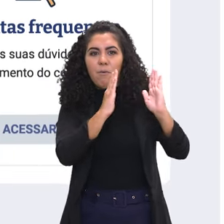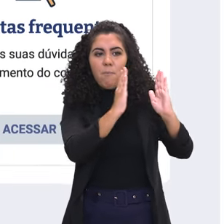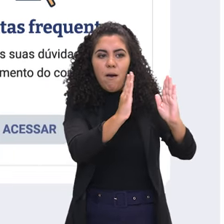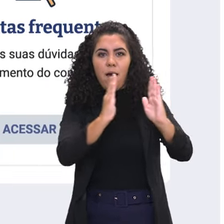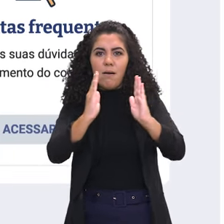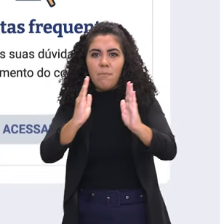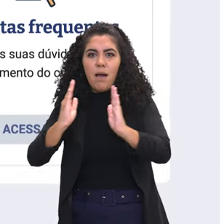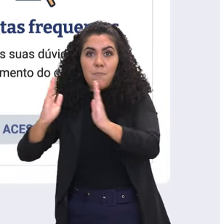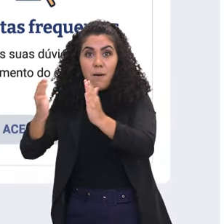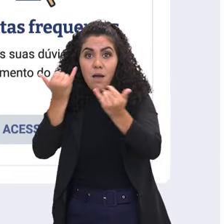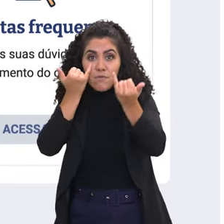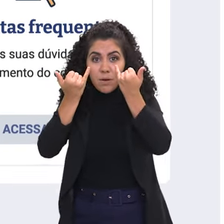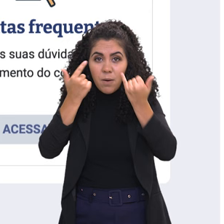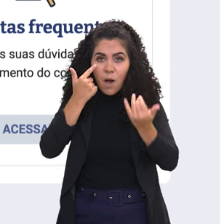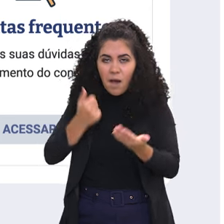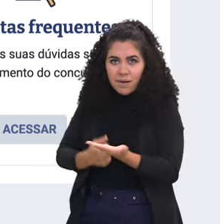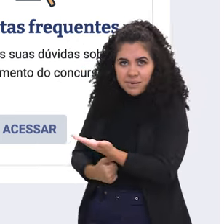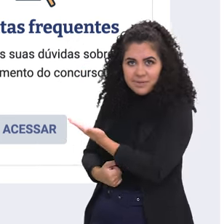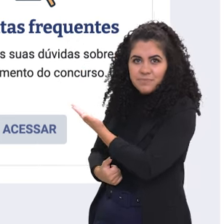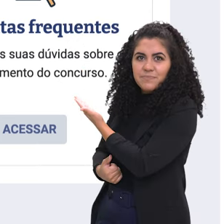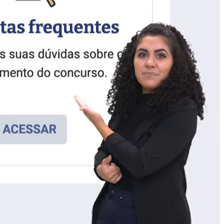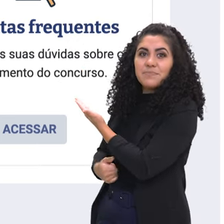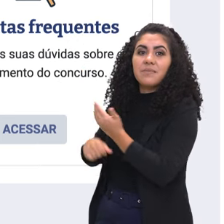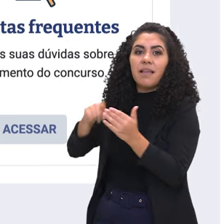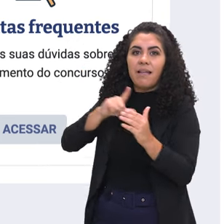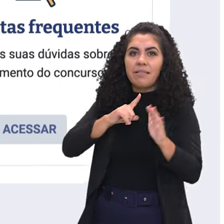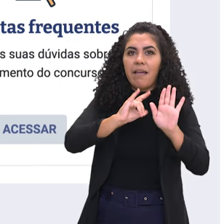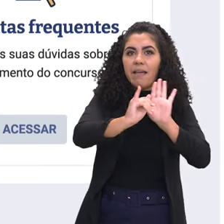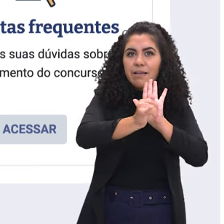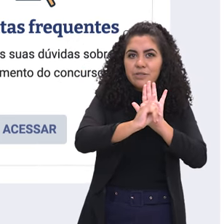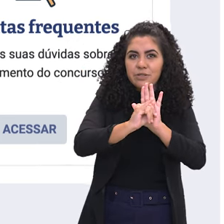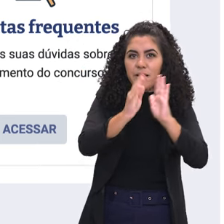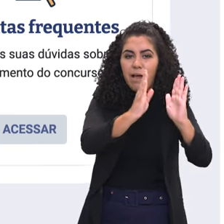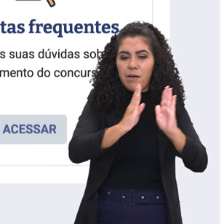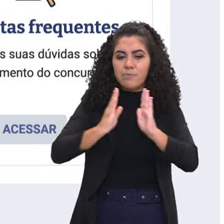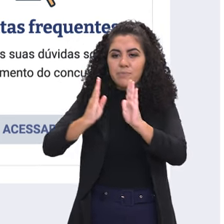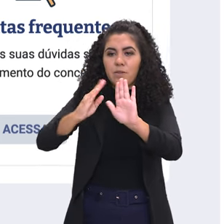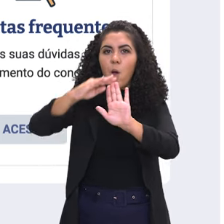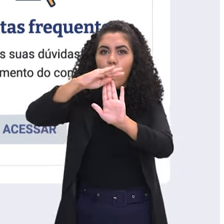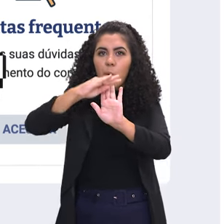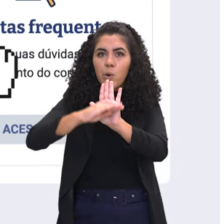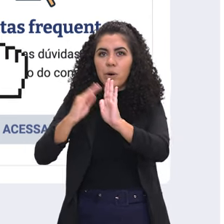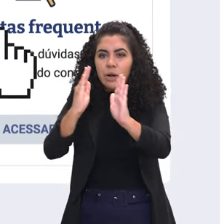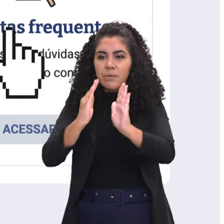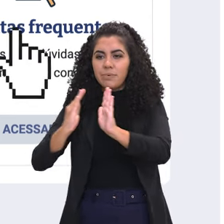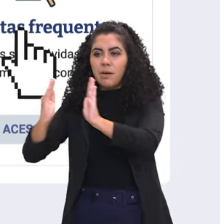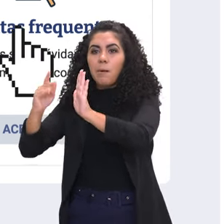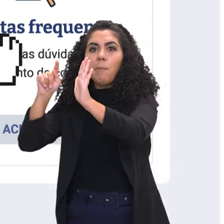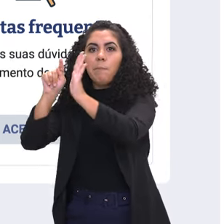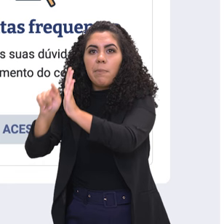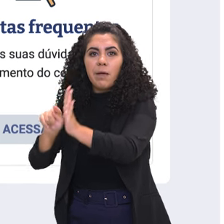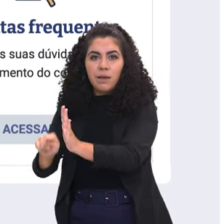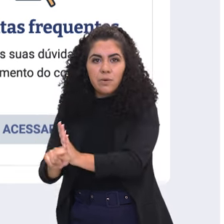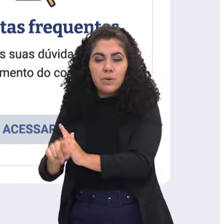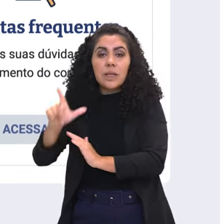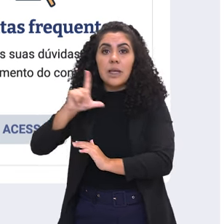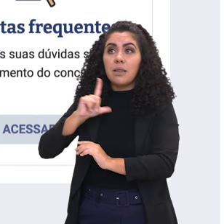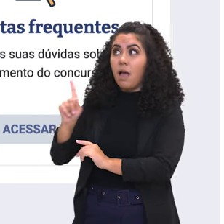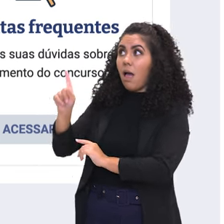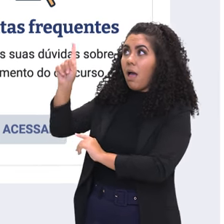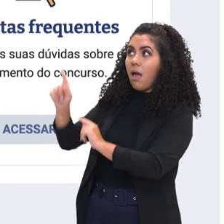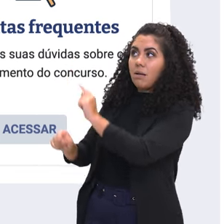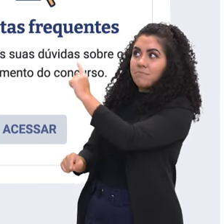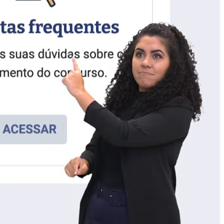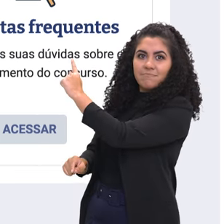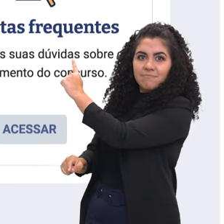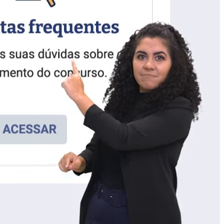de informações. Aqui na página inicial você tem os editais, você tem um cronograma, você tem perguntas frequentes e você tem um botãozinho